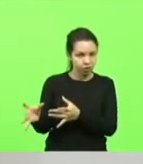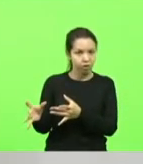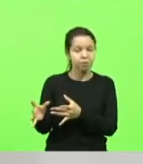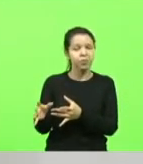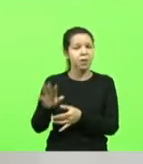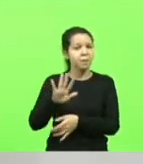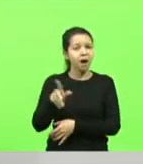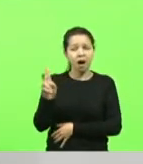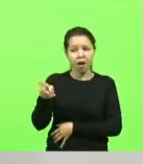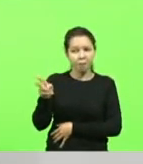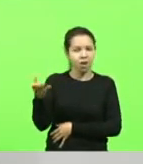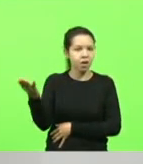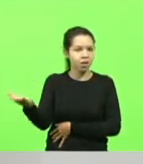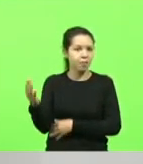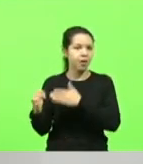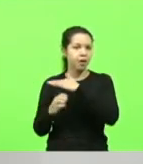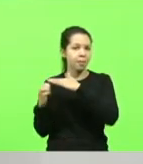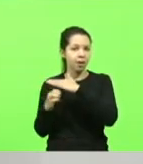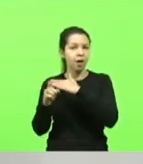mandava fechar o comércio.